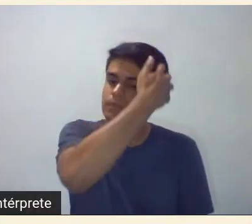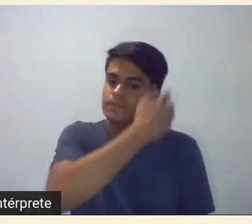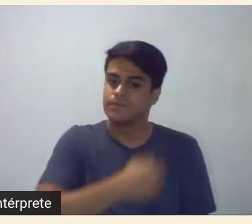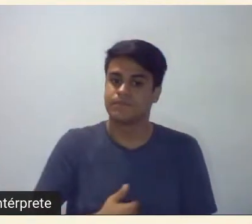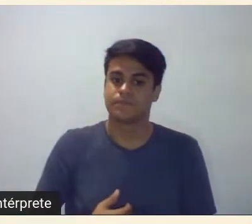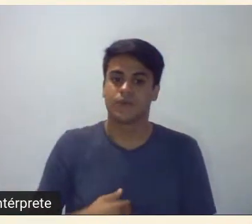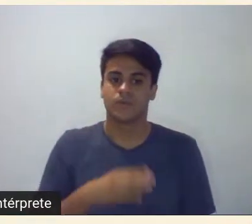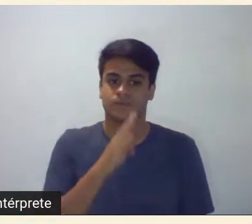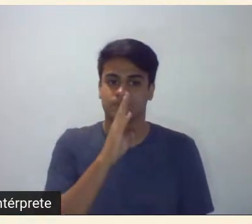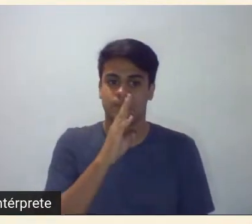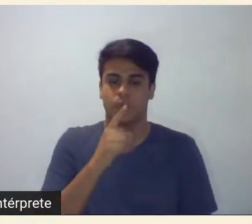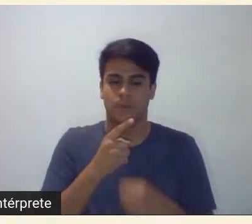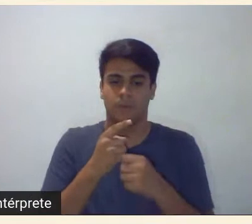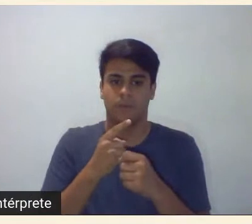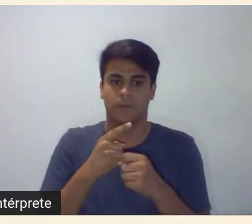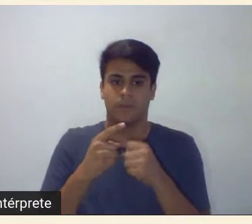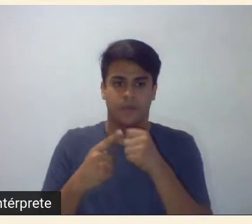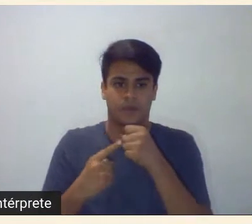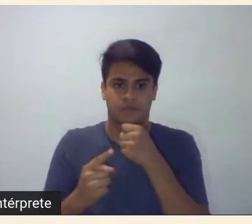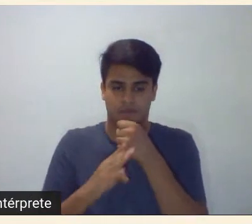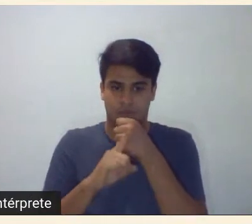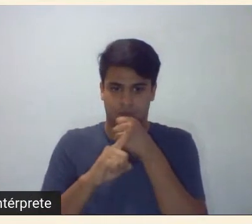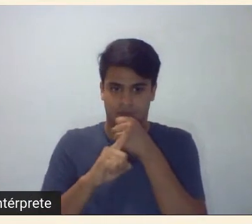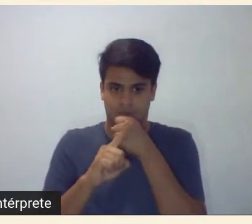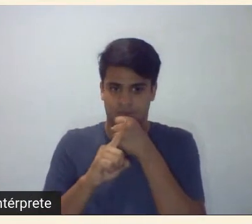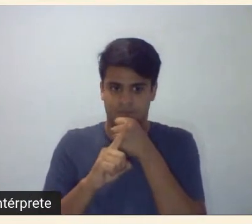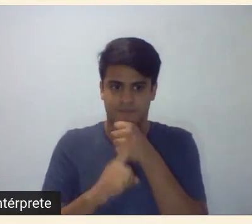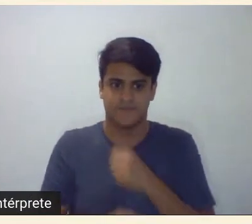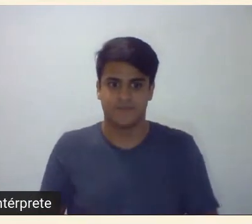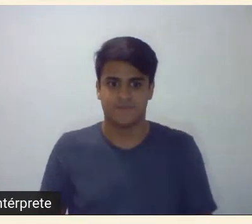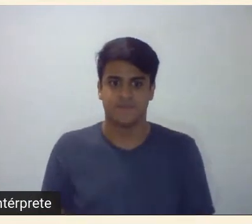obrigada Elô acho que você está sem som